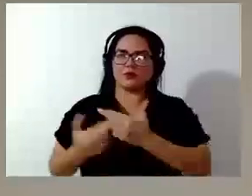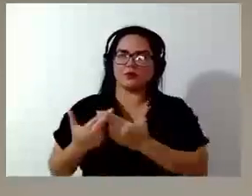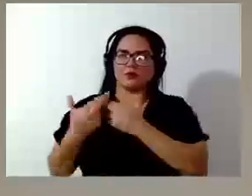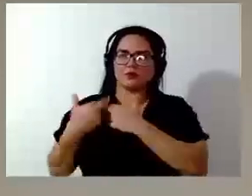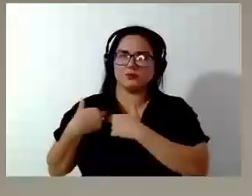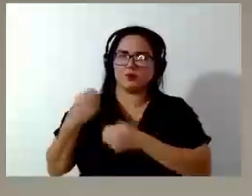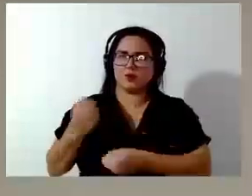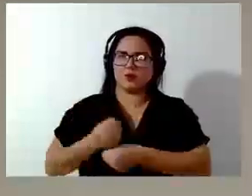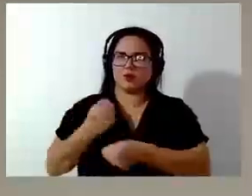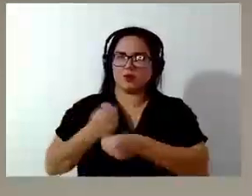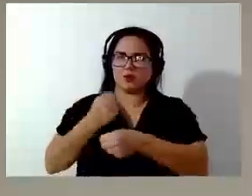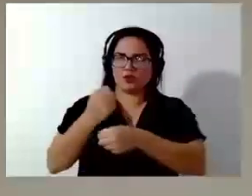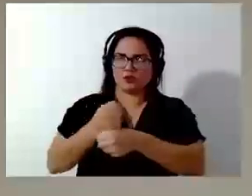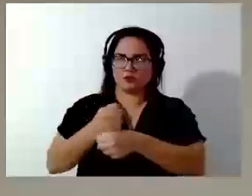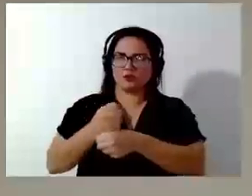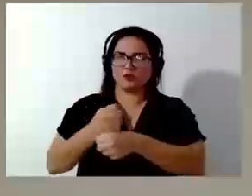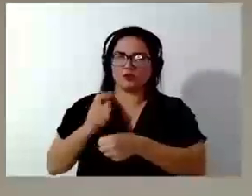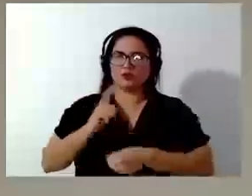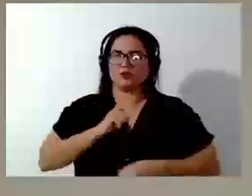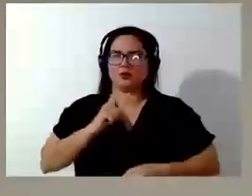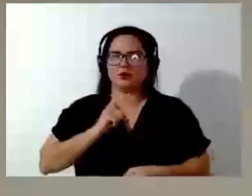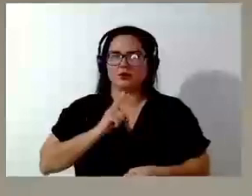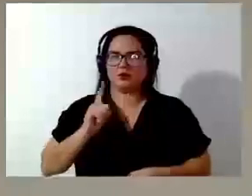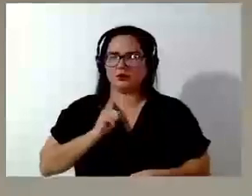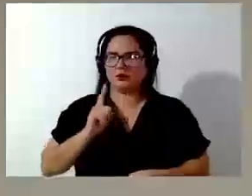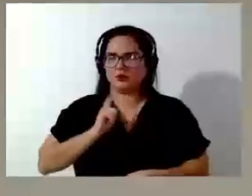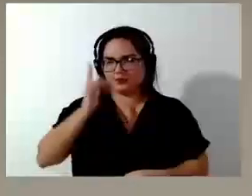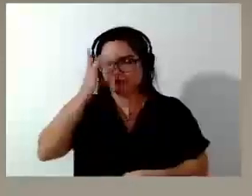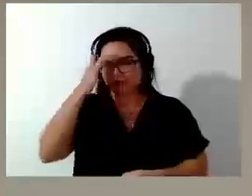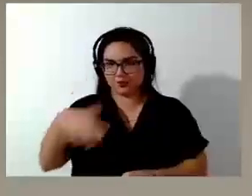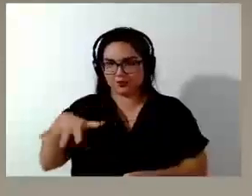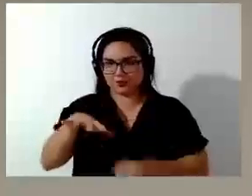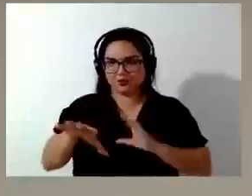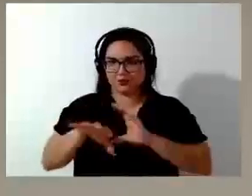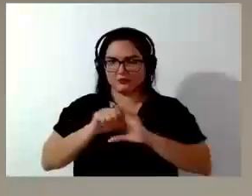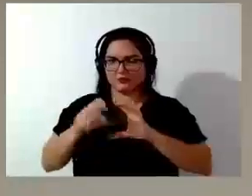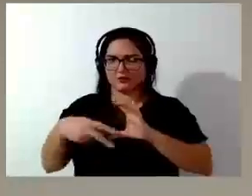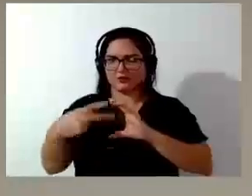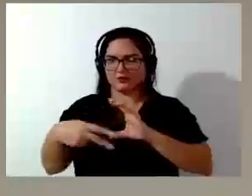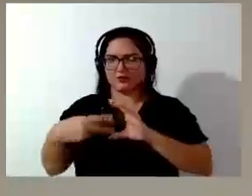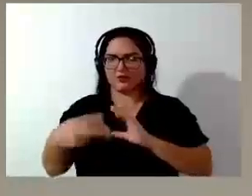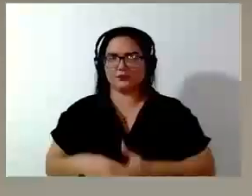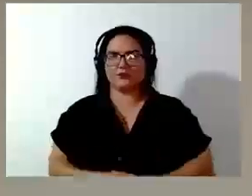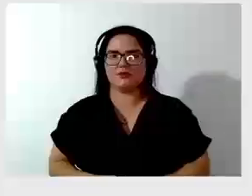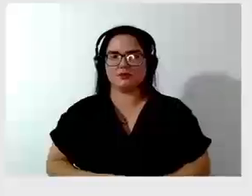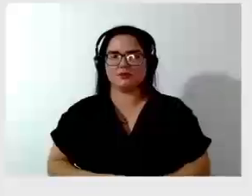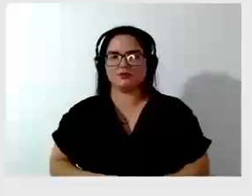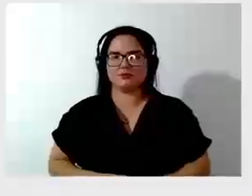obra é toda da Artex, da Litoral Sul. Puder o pessoal do audiovisual passar as imagens?